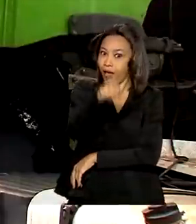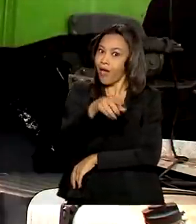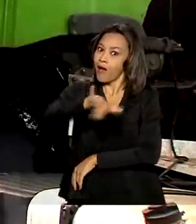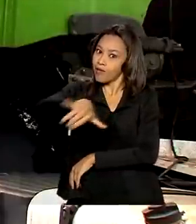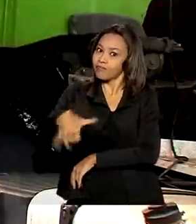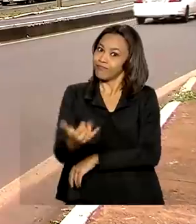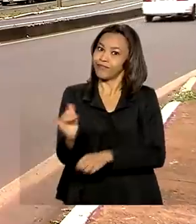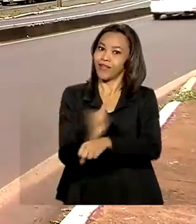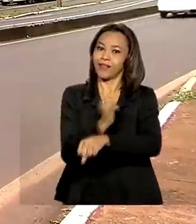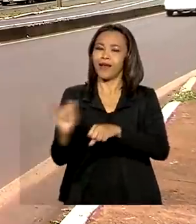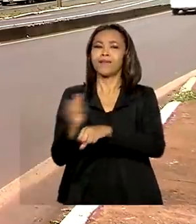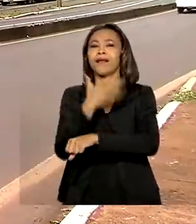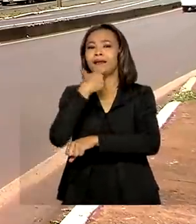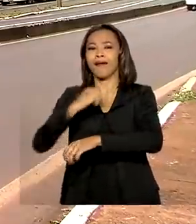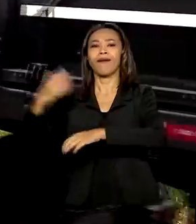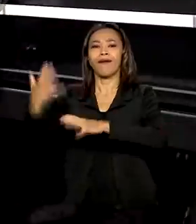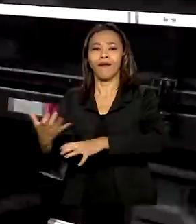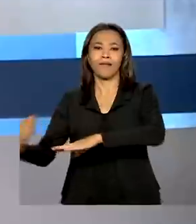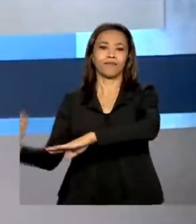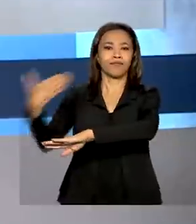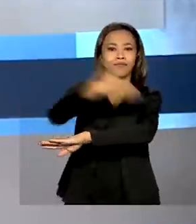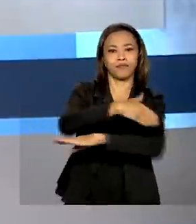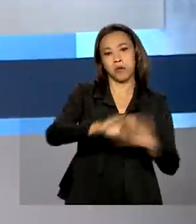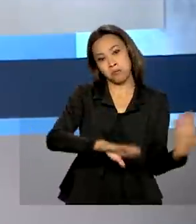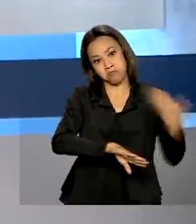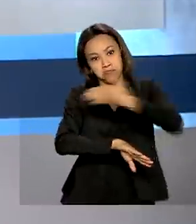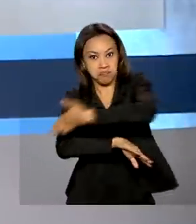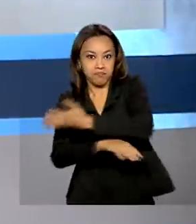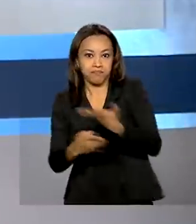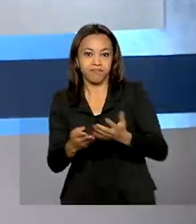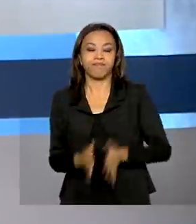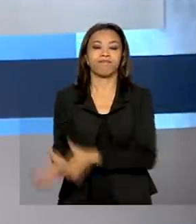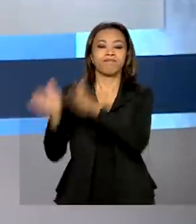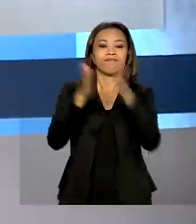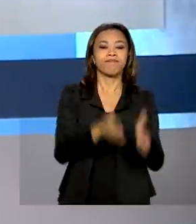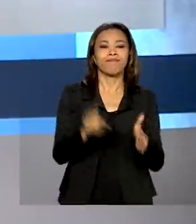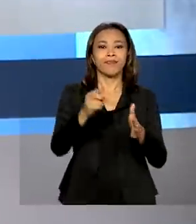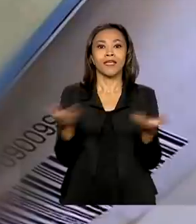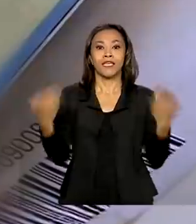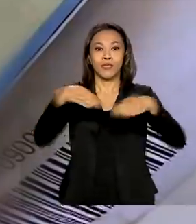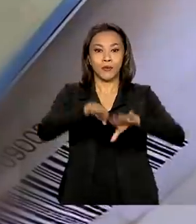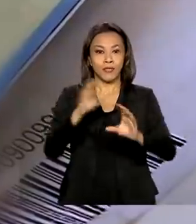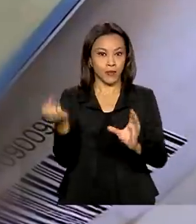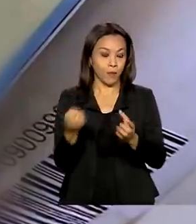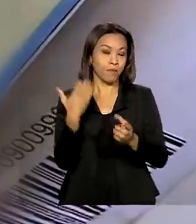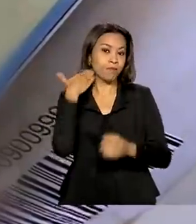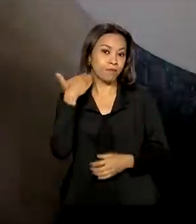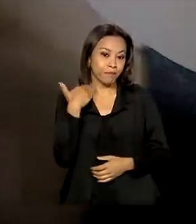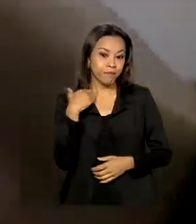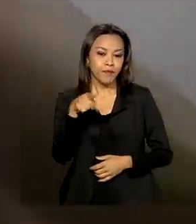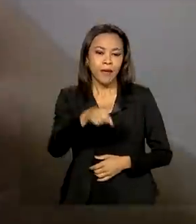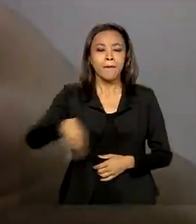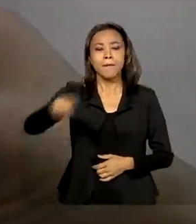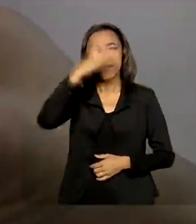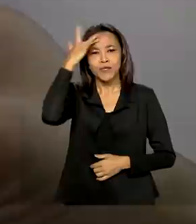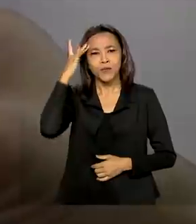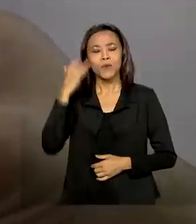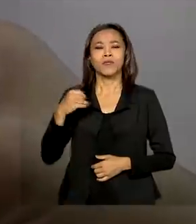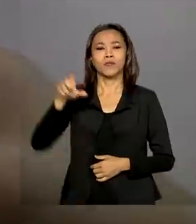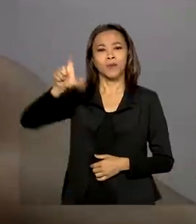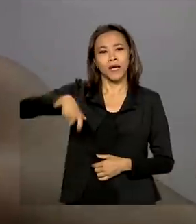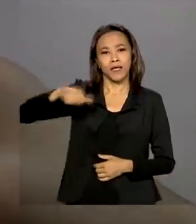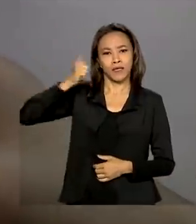opção para quem precisa atravessar a fronteira. Inclusão bancária. A partir de hoje, beneficiários do Bolsa Família